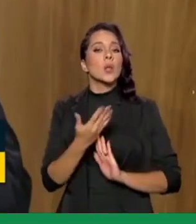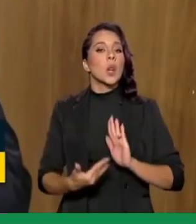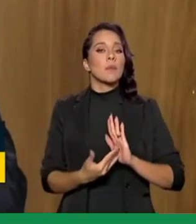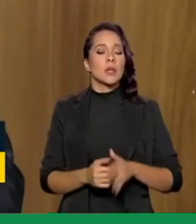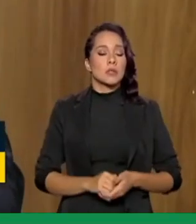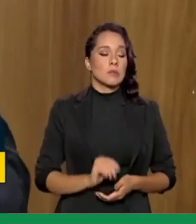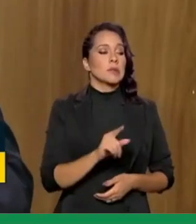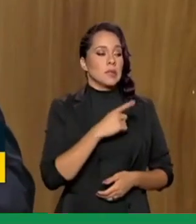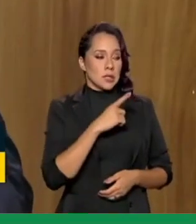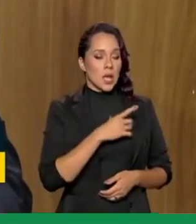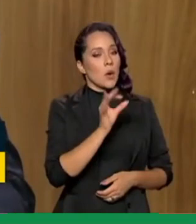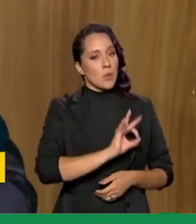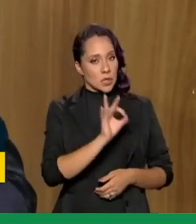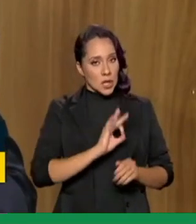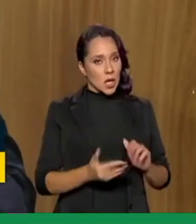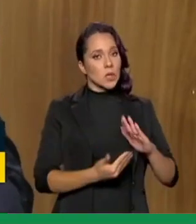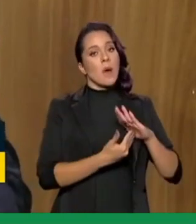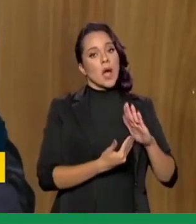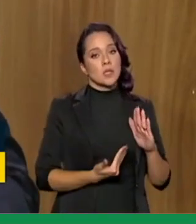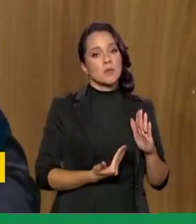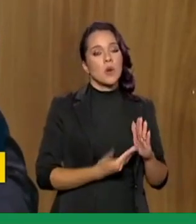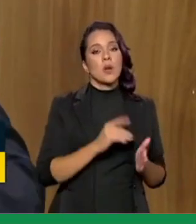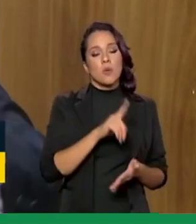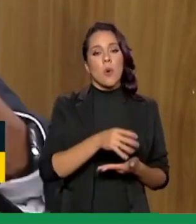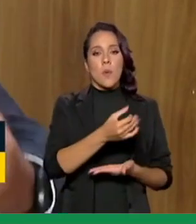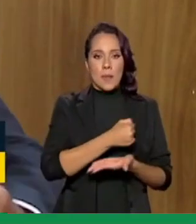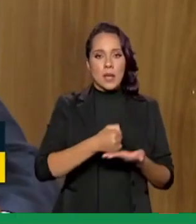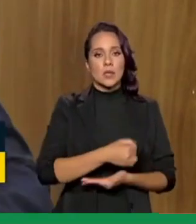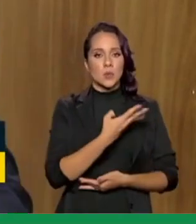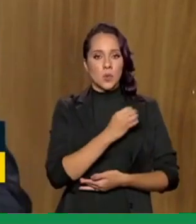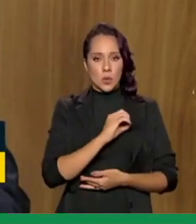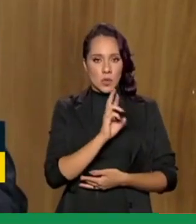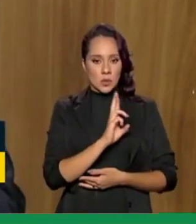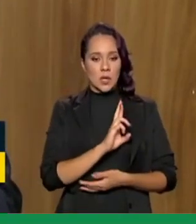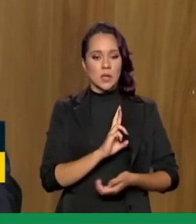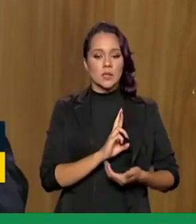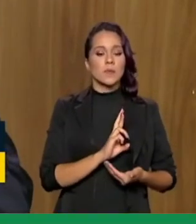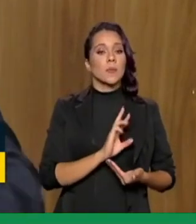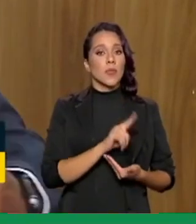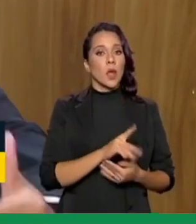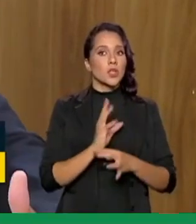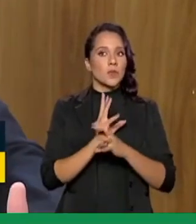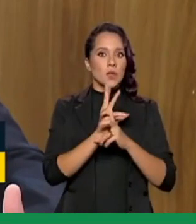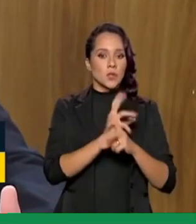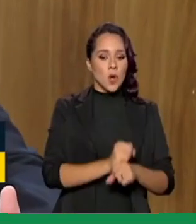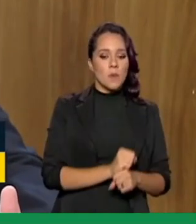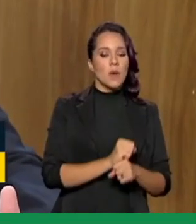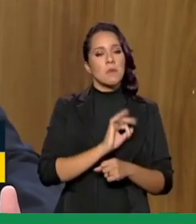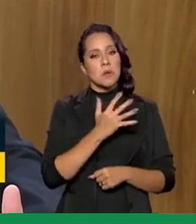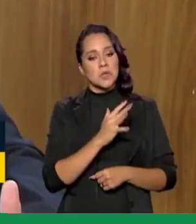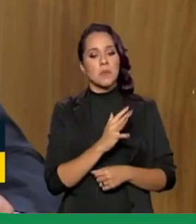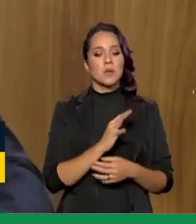Existe um percentual máximo de comprometimento em cima dos R$ 400,00. Fizemos a margem